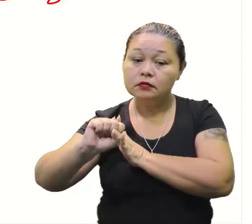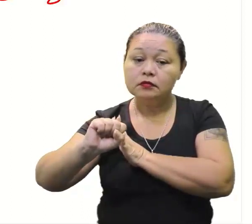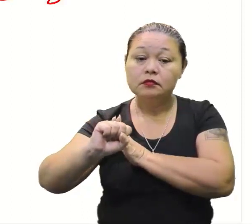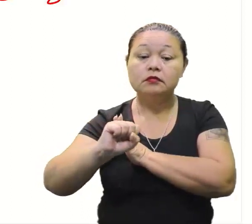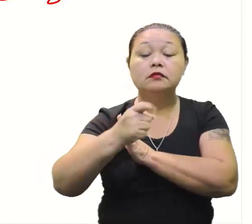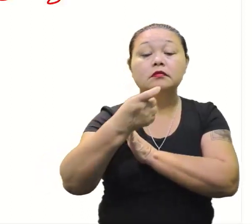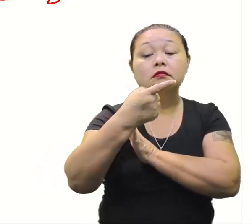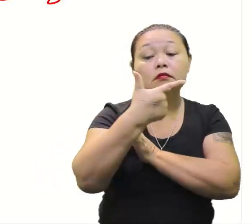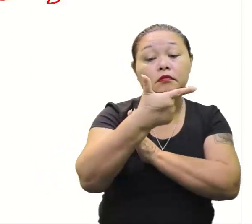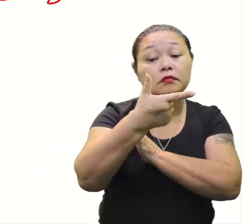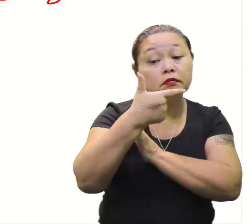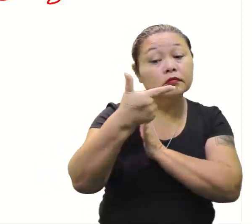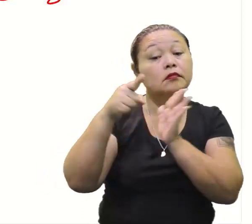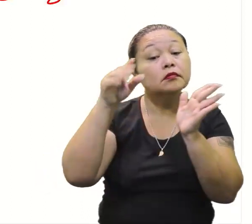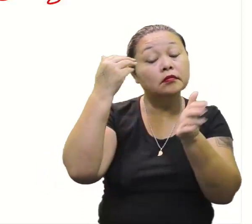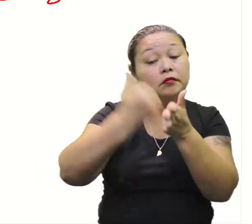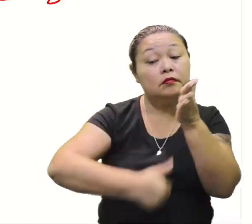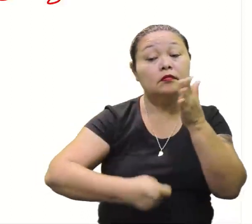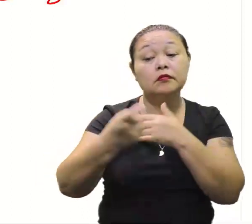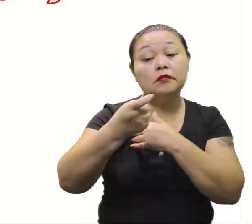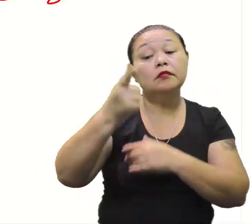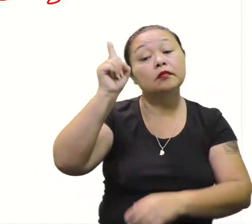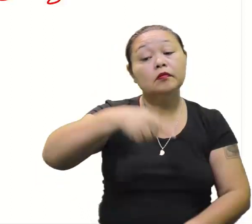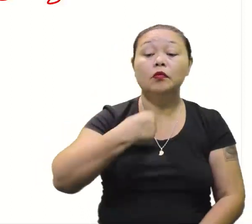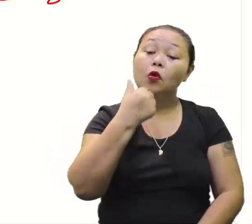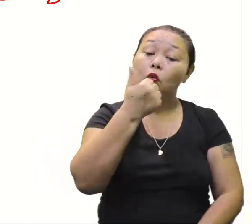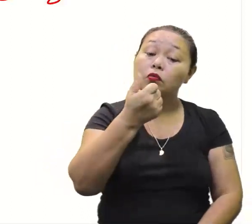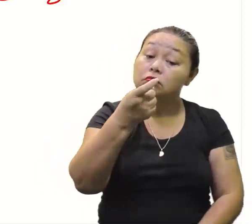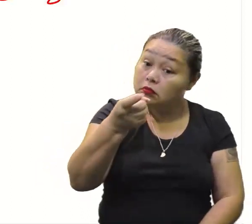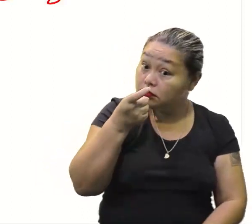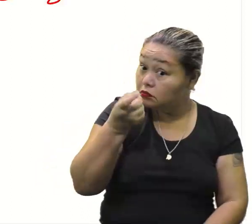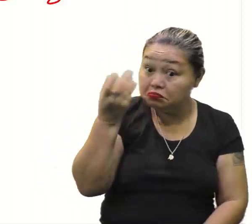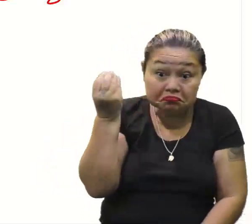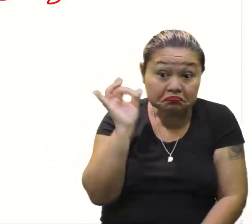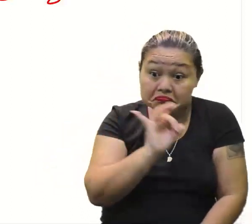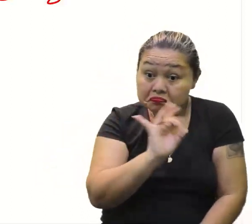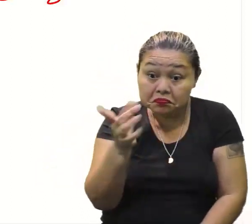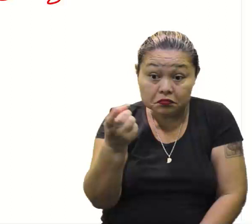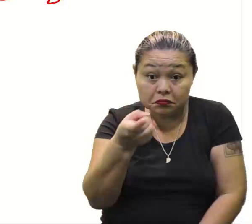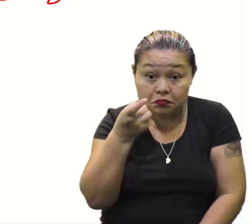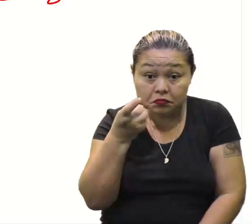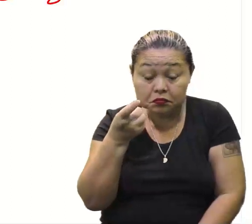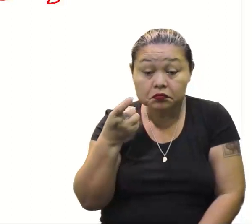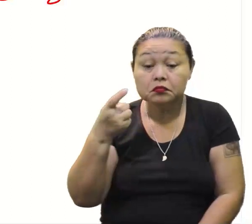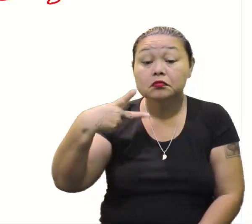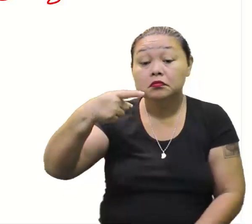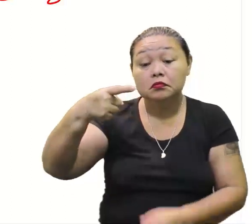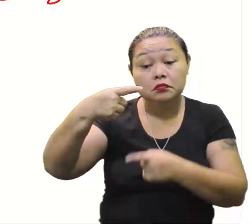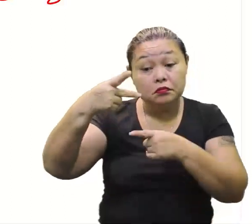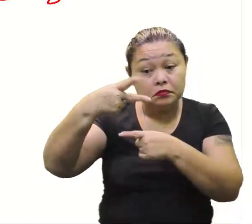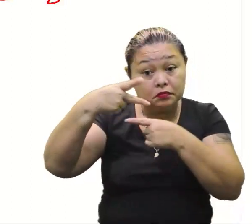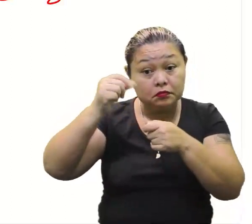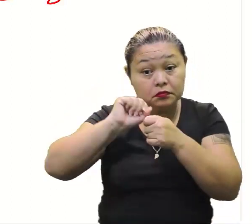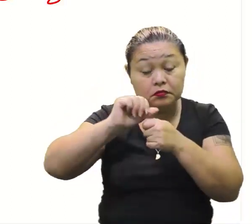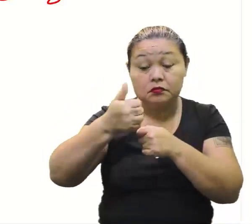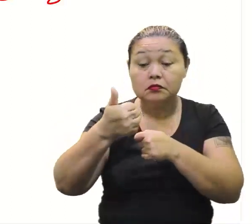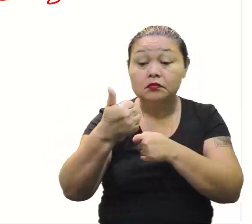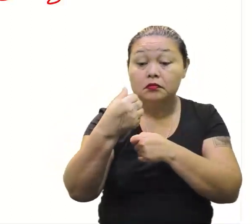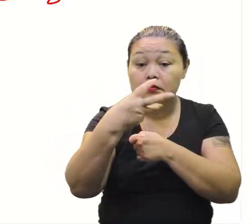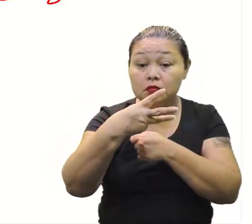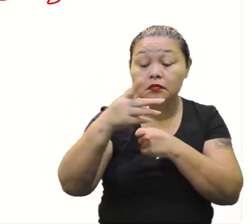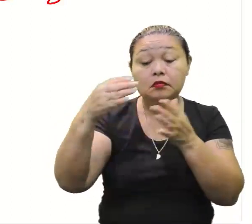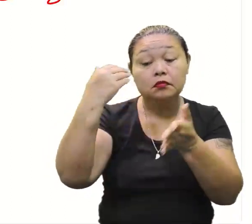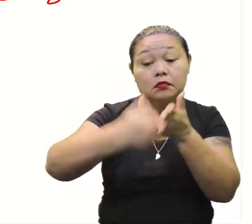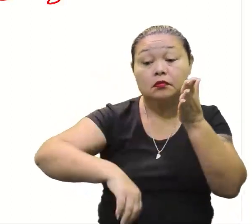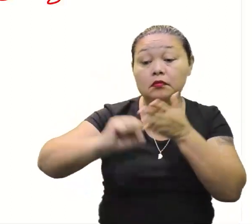2X tira X. Vai ficar 1X. Só X, então, né? Isso. Só X. Maior ou igual, 13 tira 8.